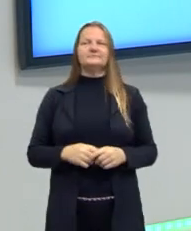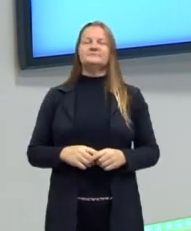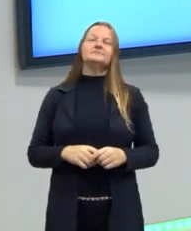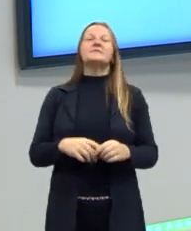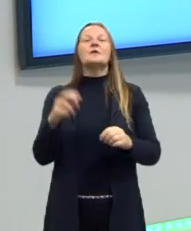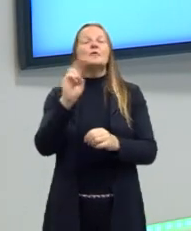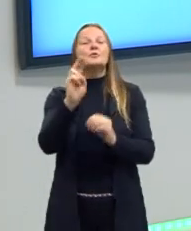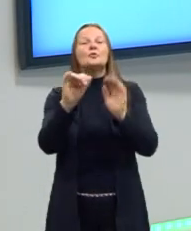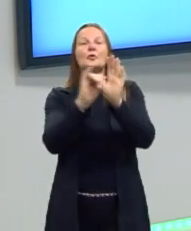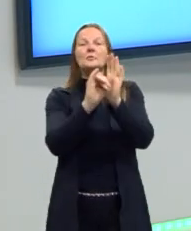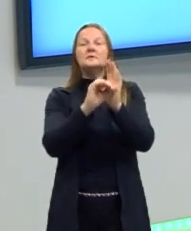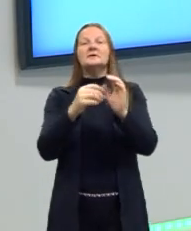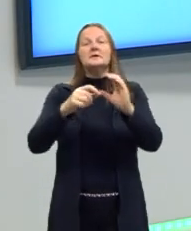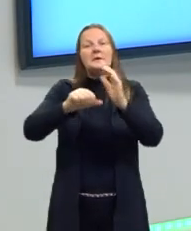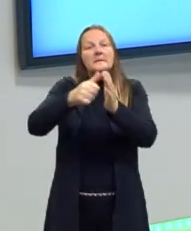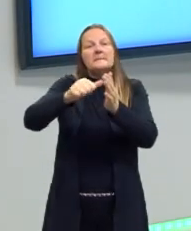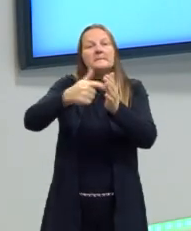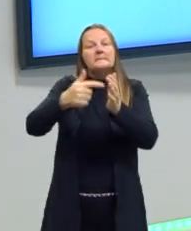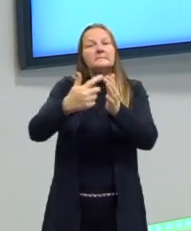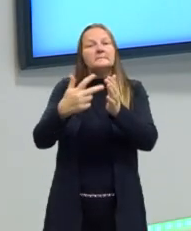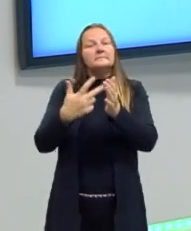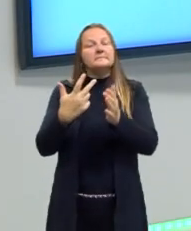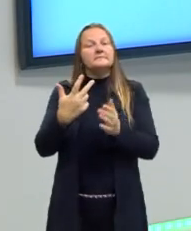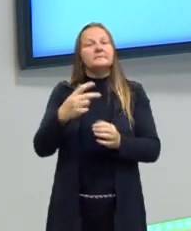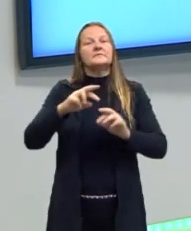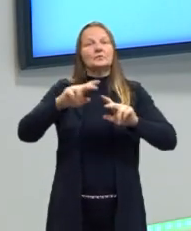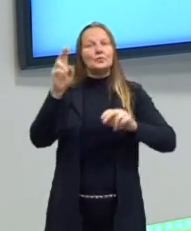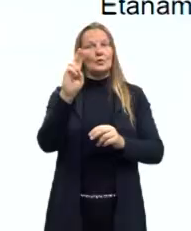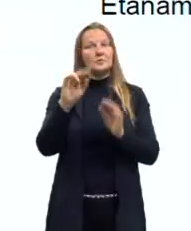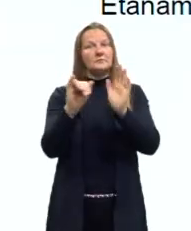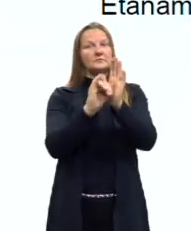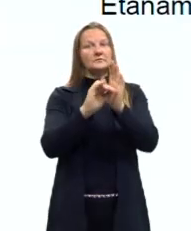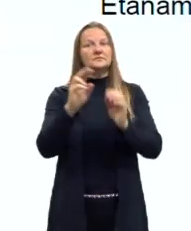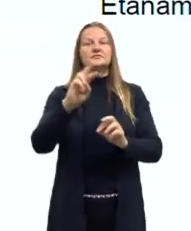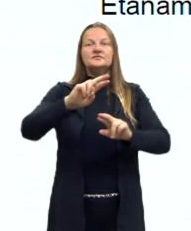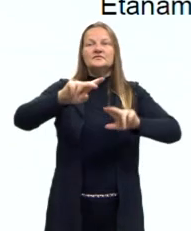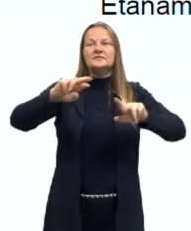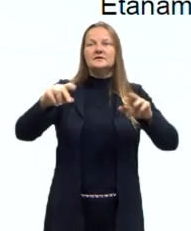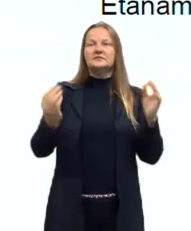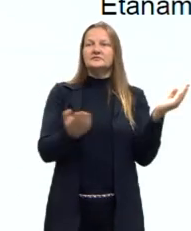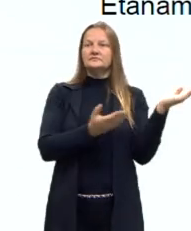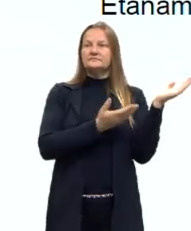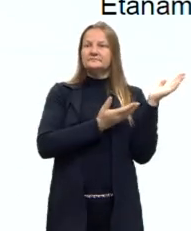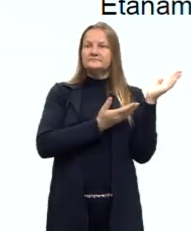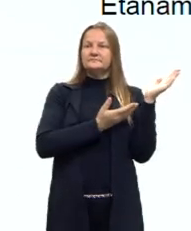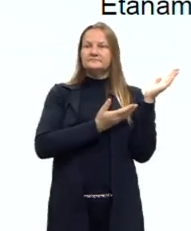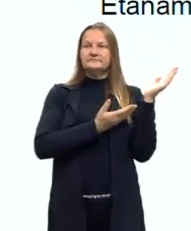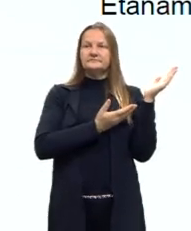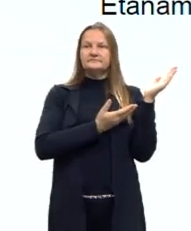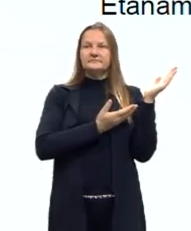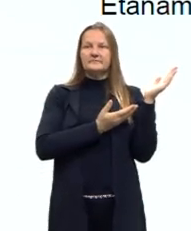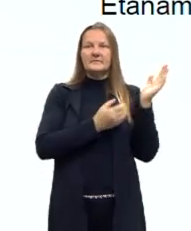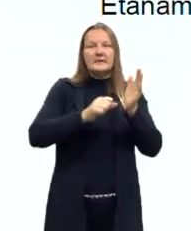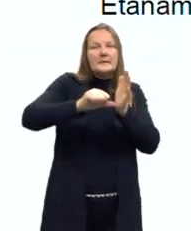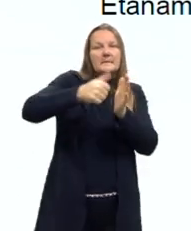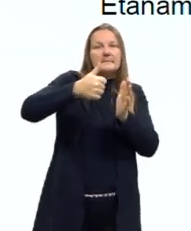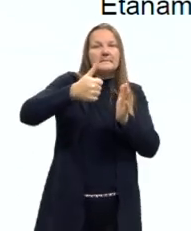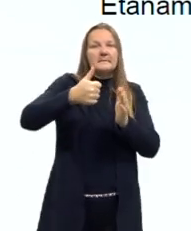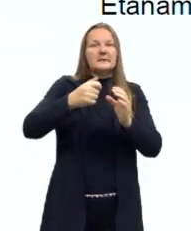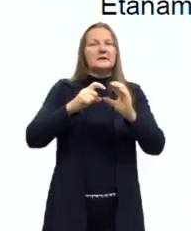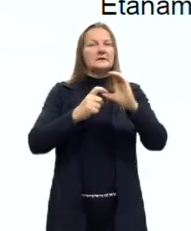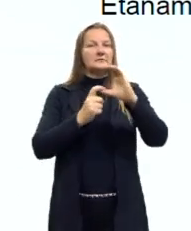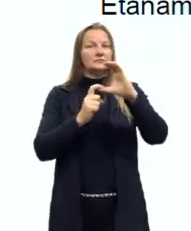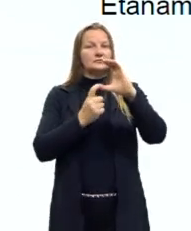A nomenclatura das primárias, ela é diferente da secundária e da terciária. Por isso, é importante essa diferenciação. As primárias são aquelas que têm cadeia